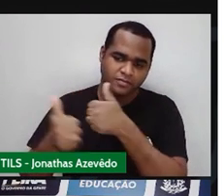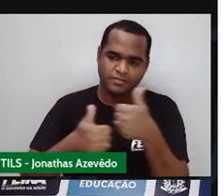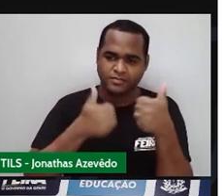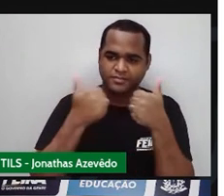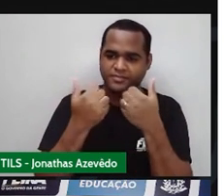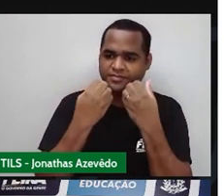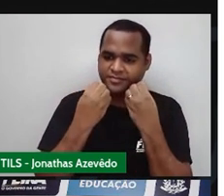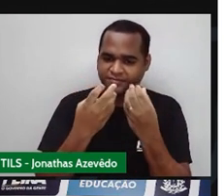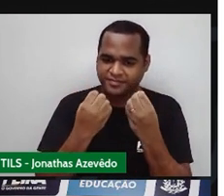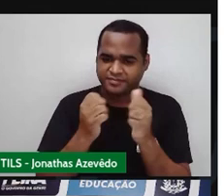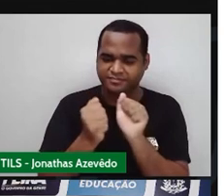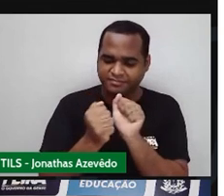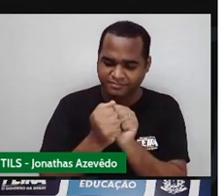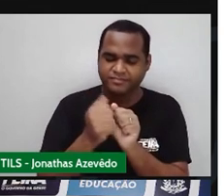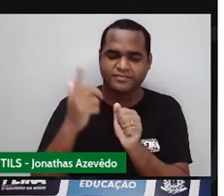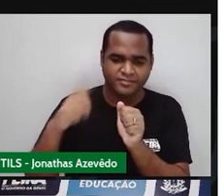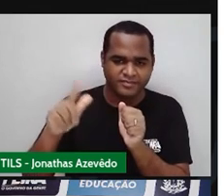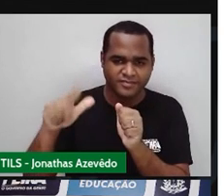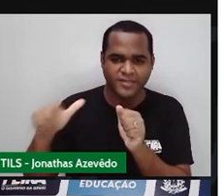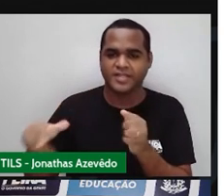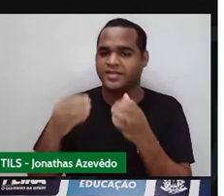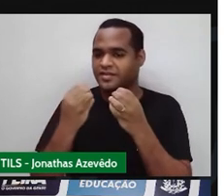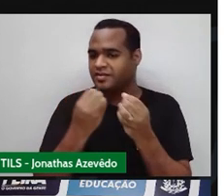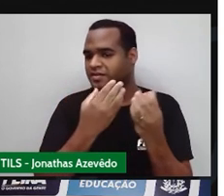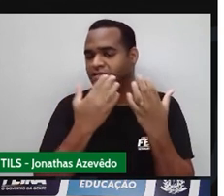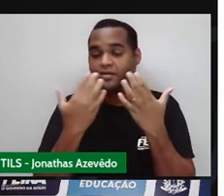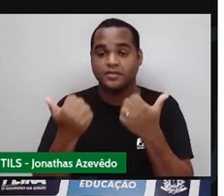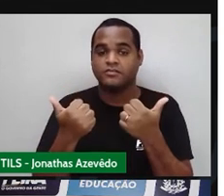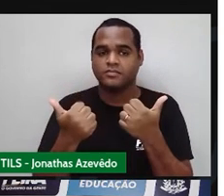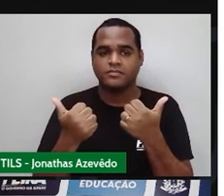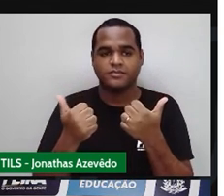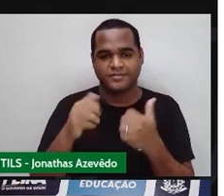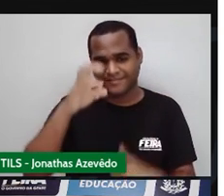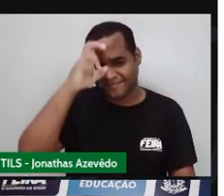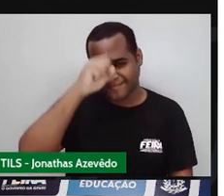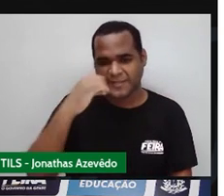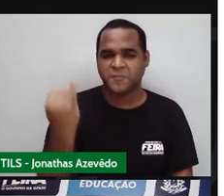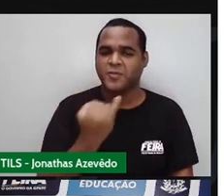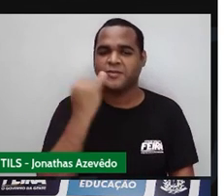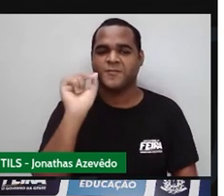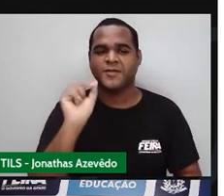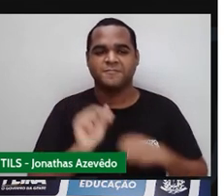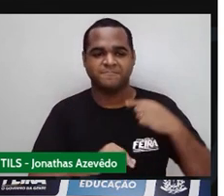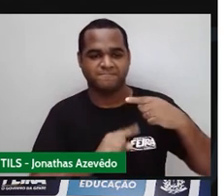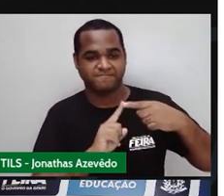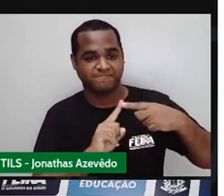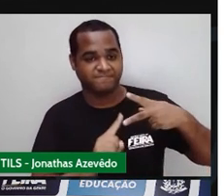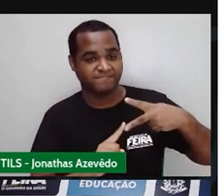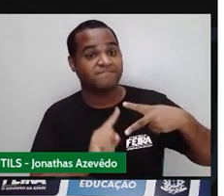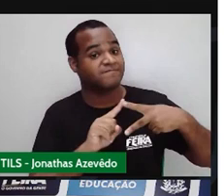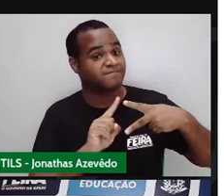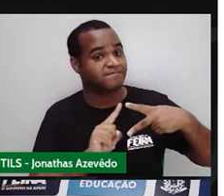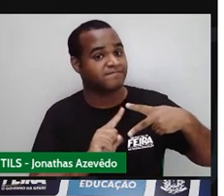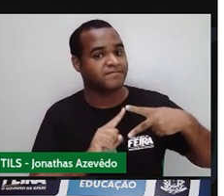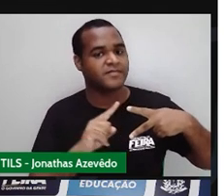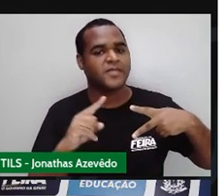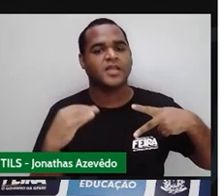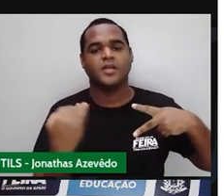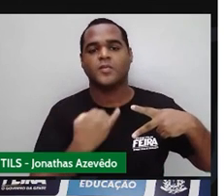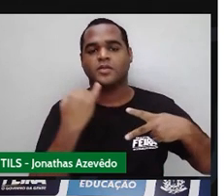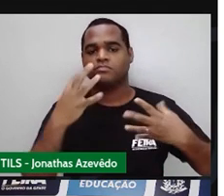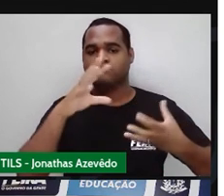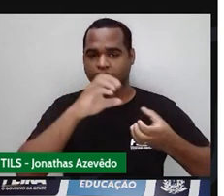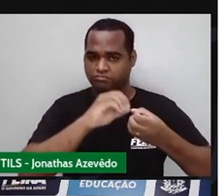muito massa. Estar com você aqui mais uma vez. O que foi importante para nós aqui nessa aula? Mais uma vez reconhecer